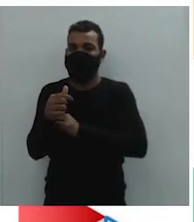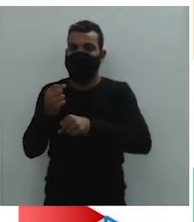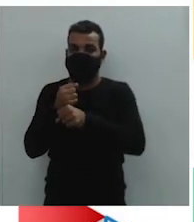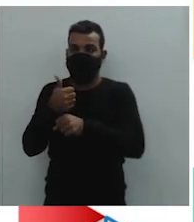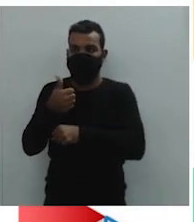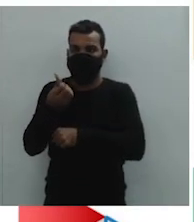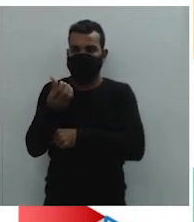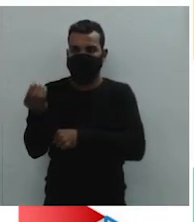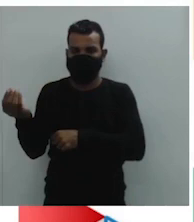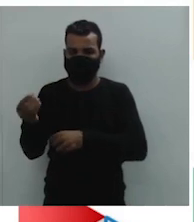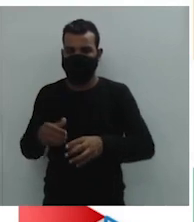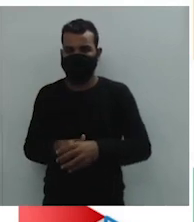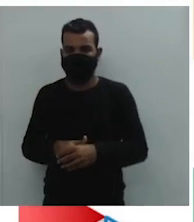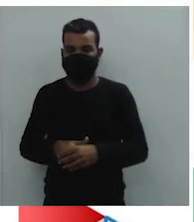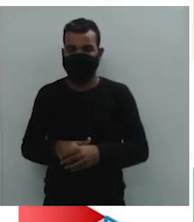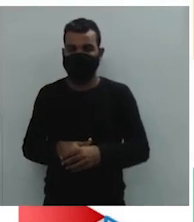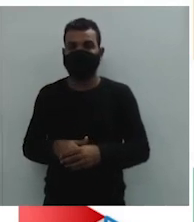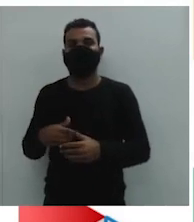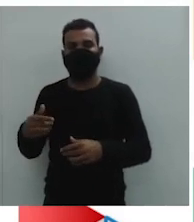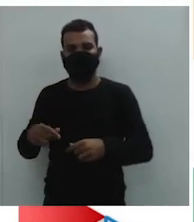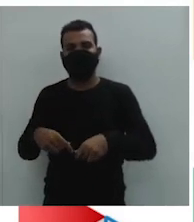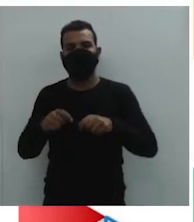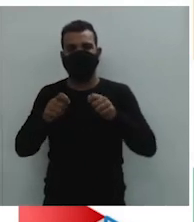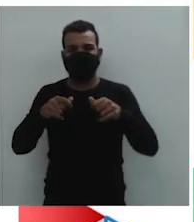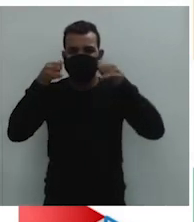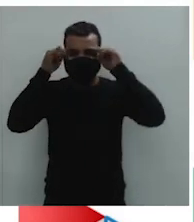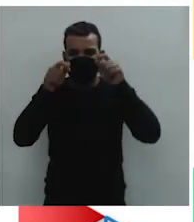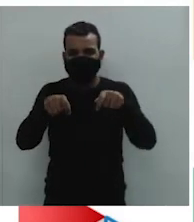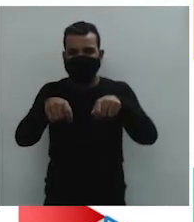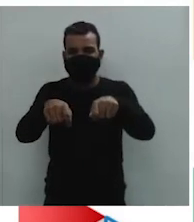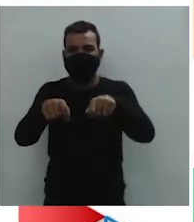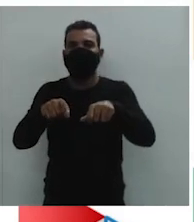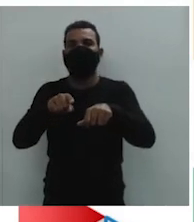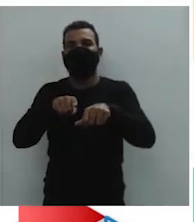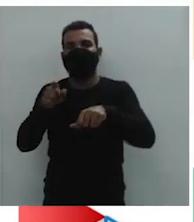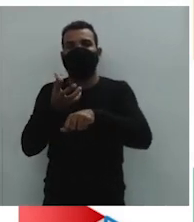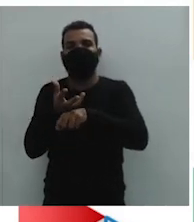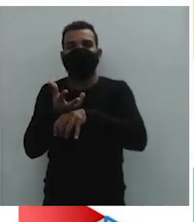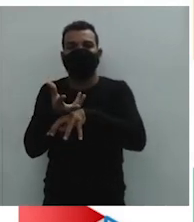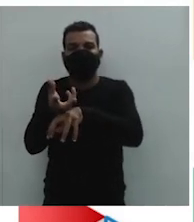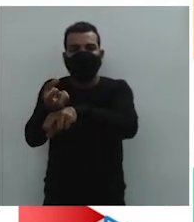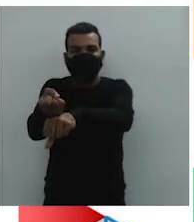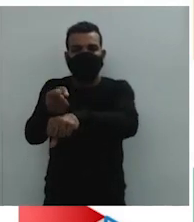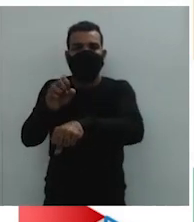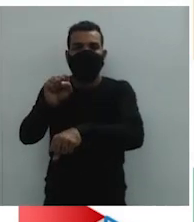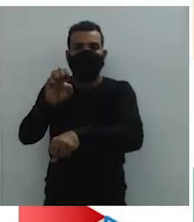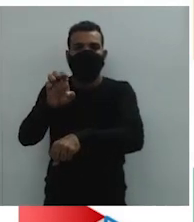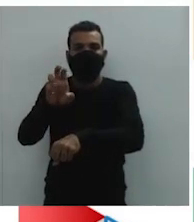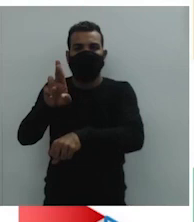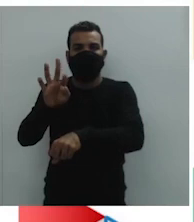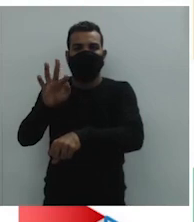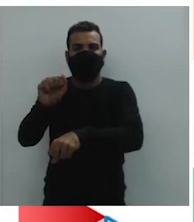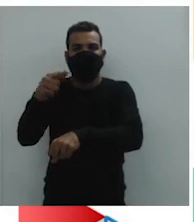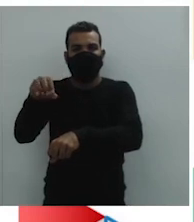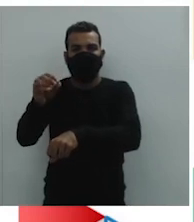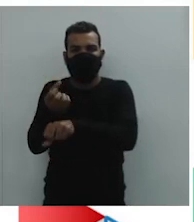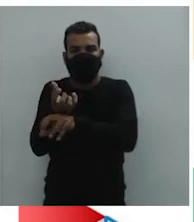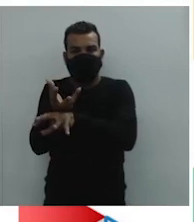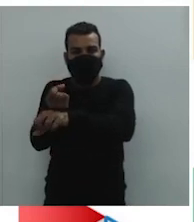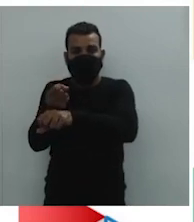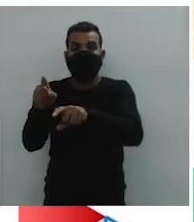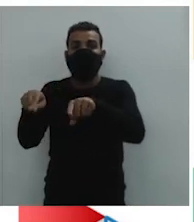Essa atividade, ela expandiu-se, né? Atingindo o sertão nordestino e os campos da região sul.